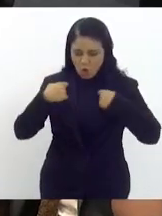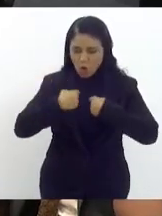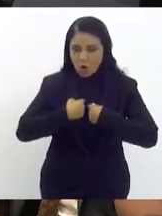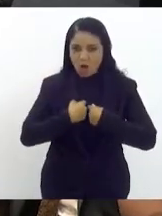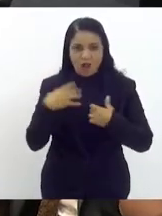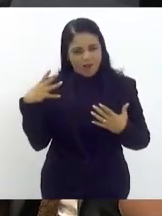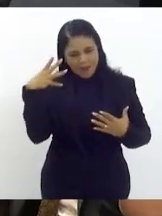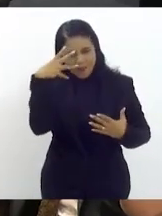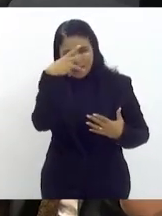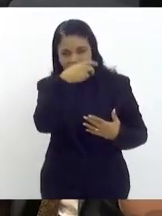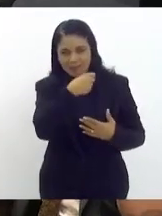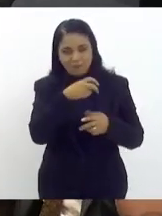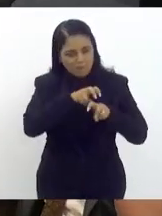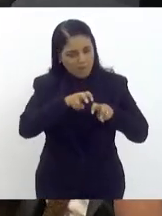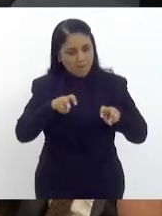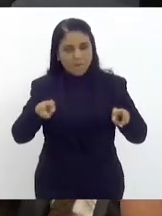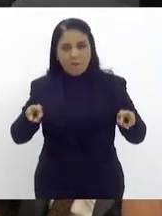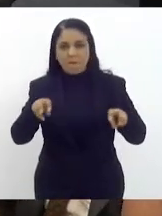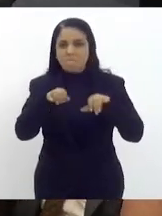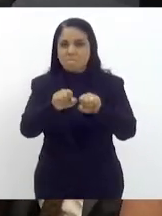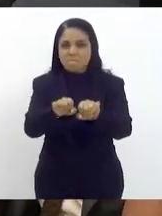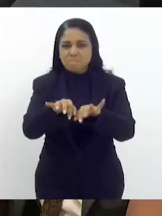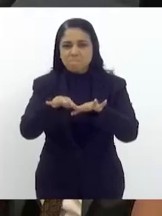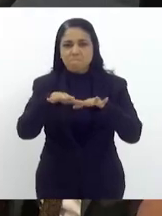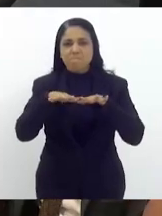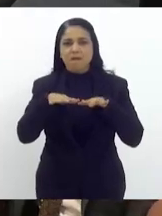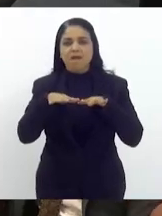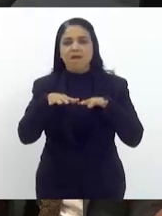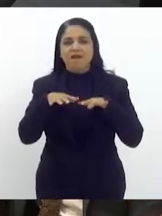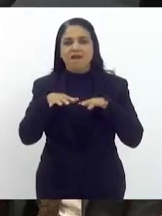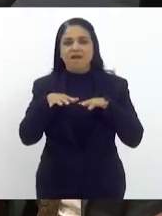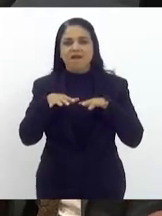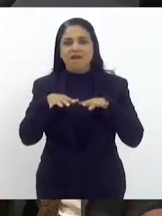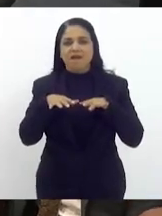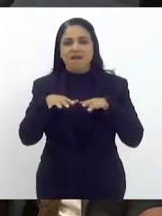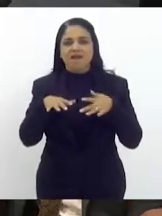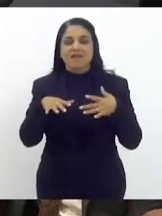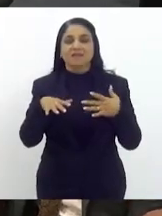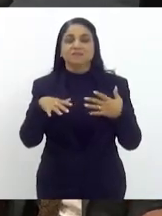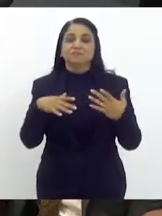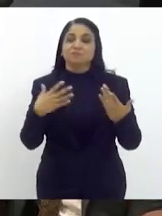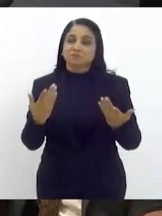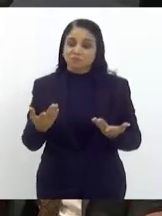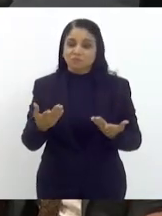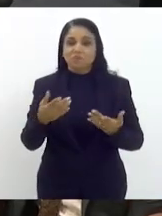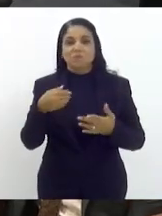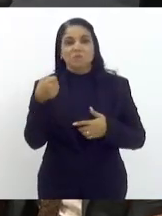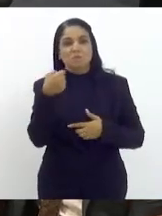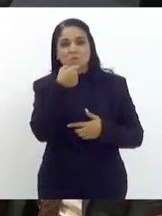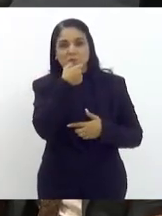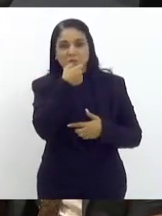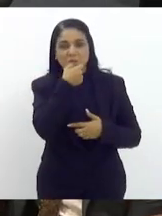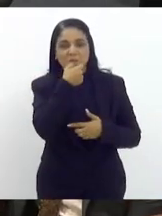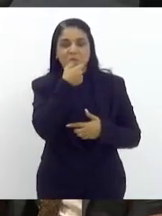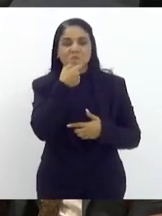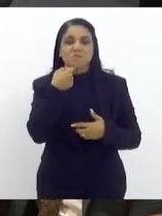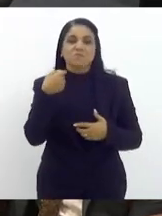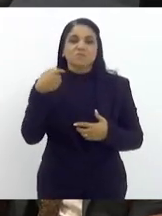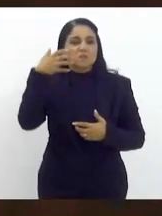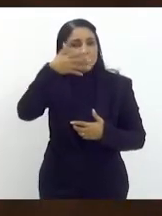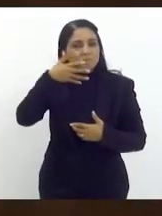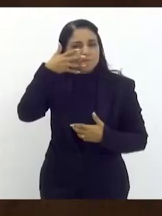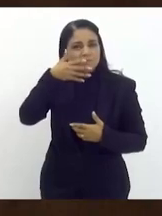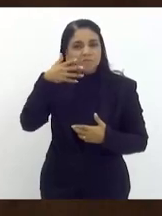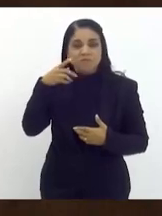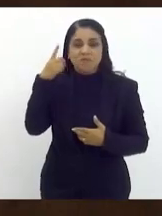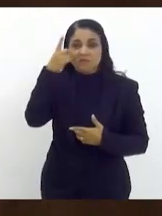com ar da sua solidariedade queria me dirigir ao deputado Ottoni de